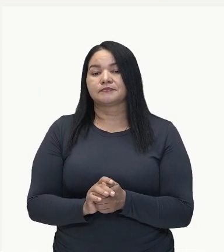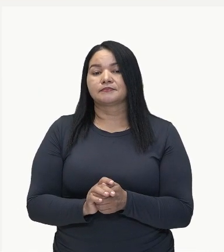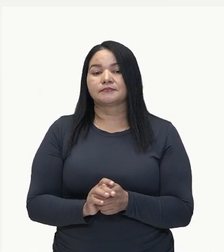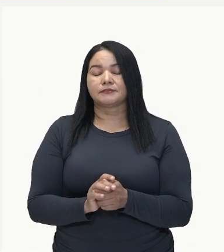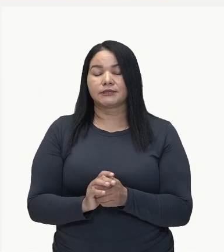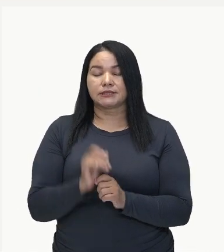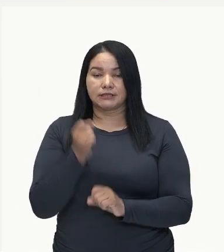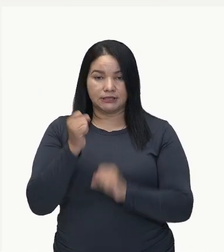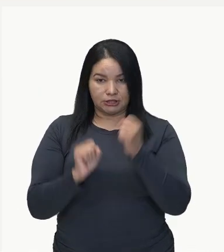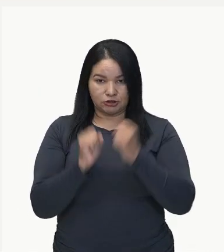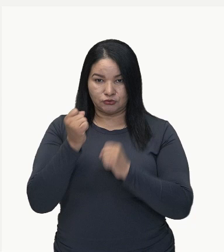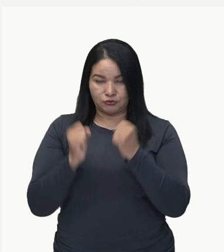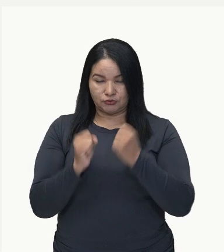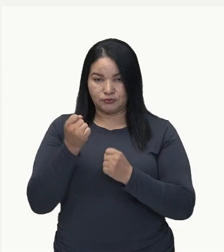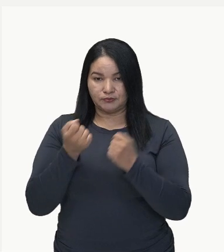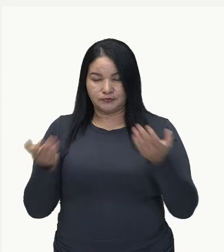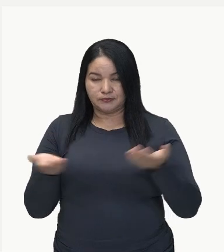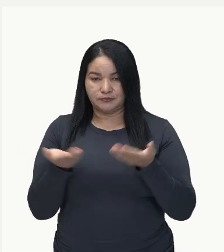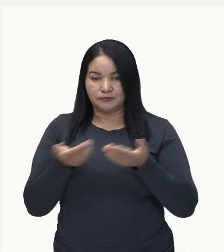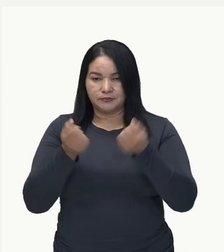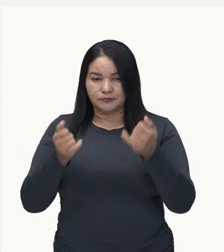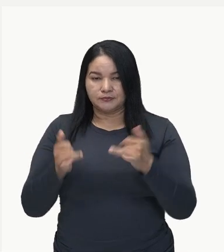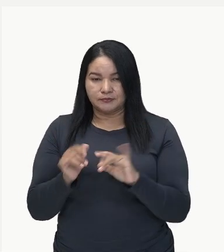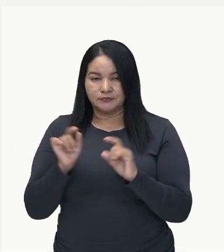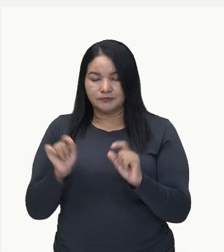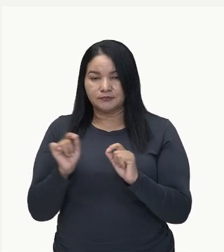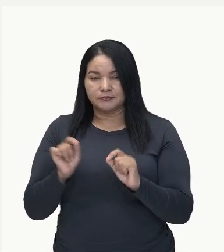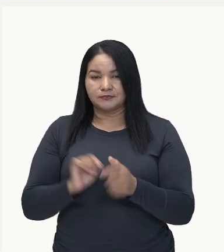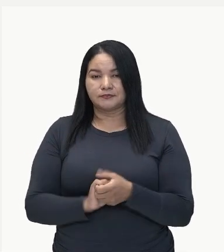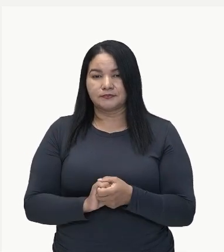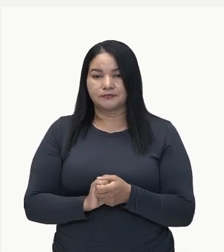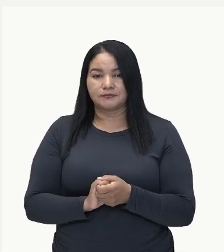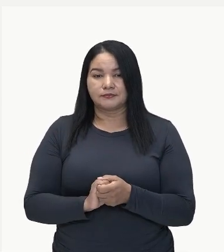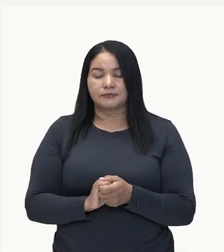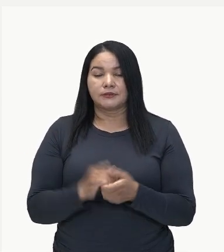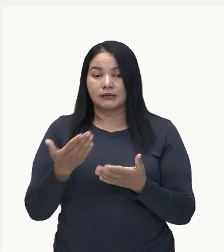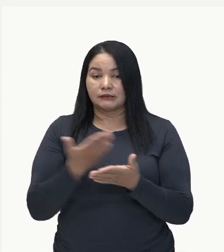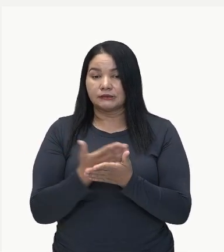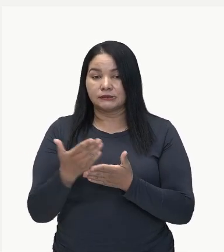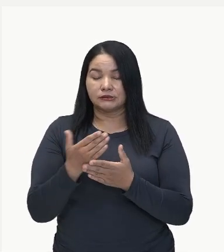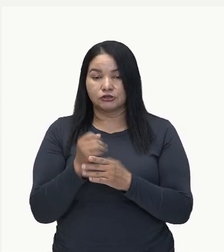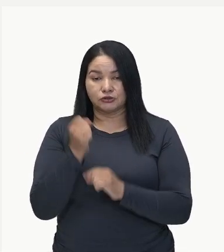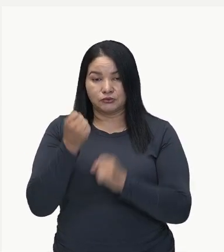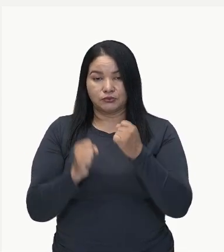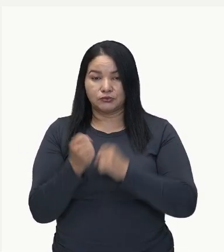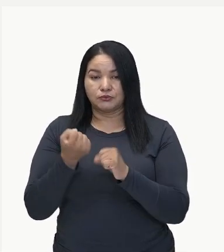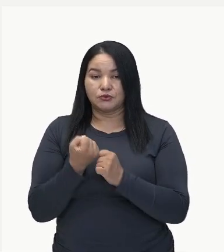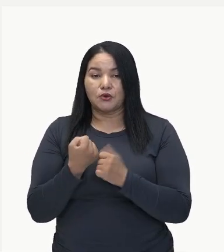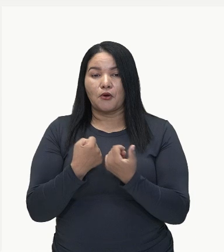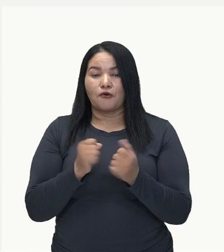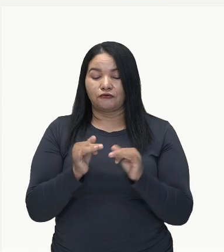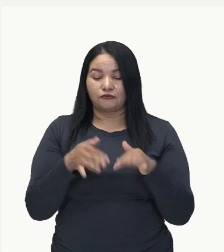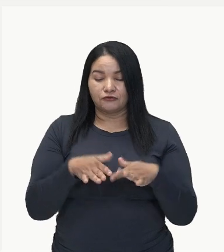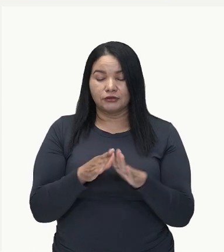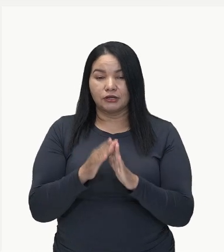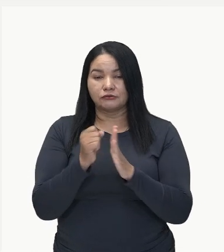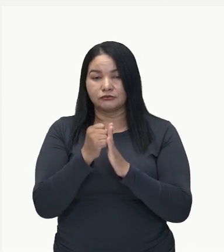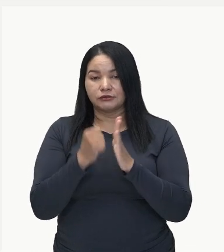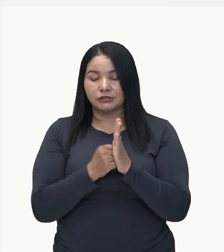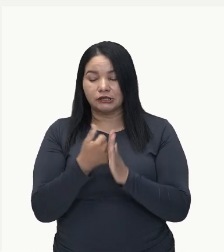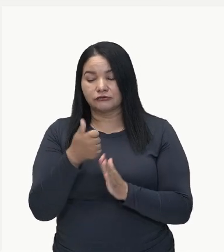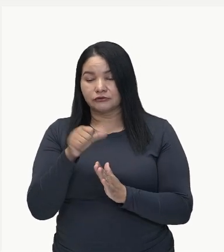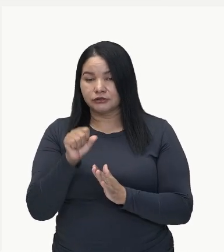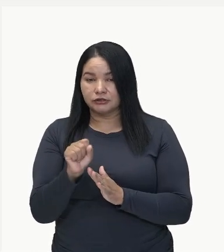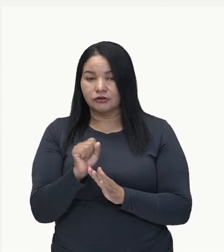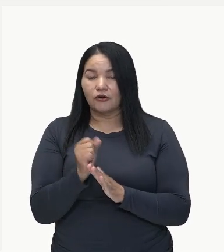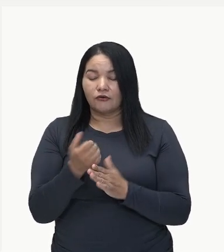secundário agora. Então, a gente já verificou que vão surgir as primeiras indústrias a partir do final do século XIX. E elas